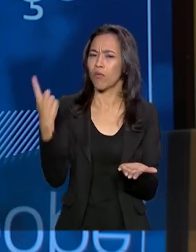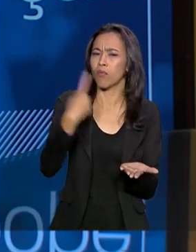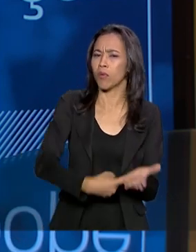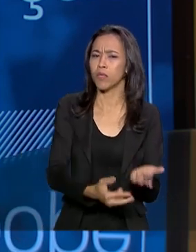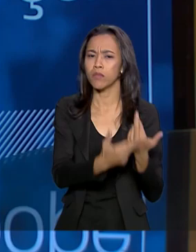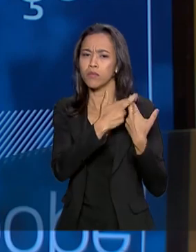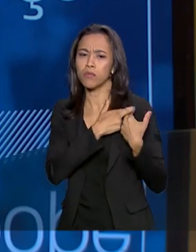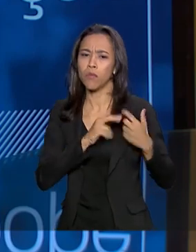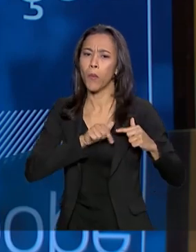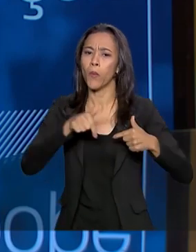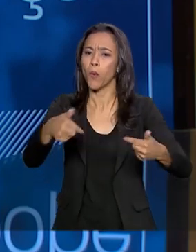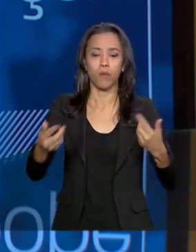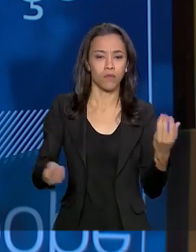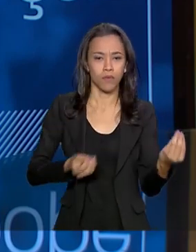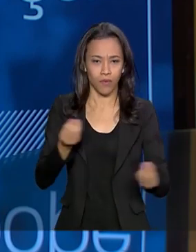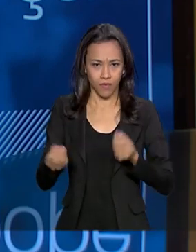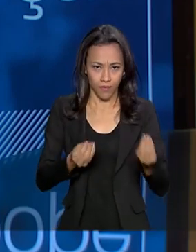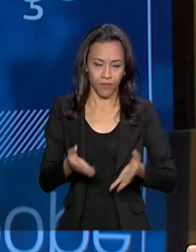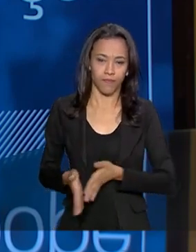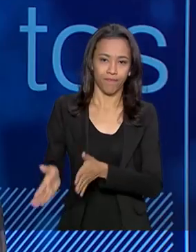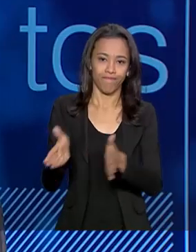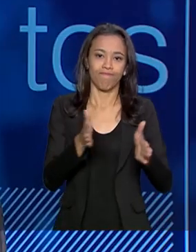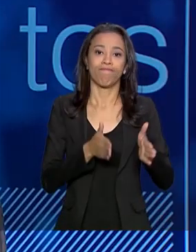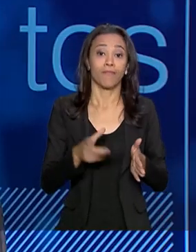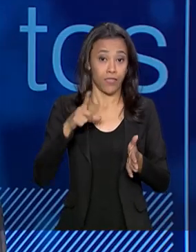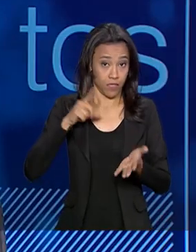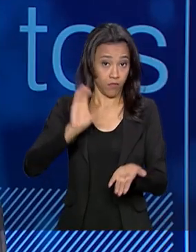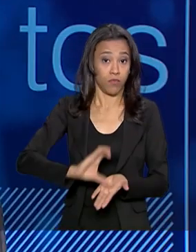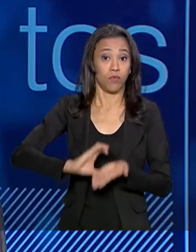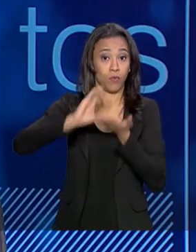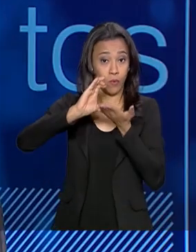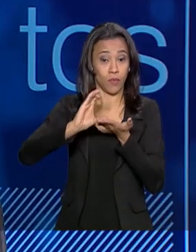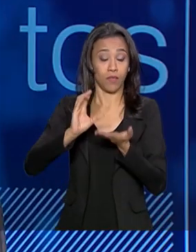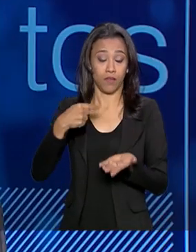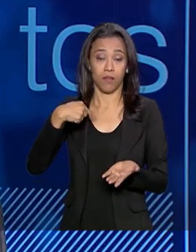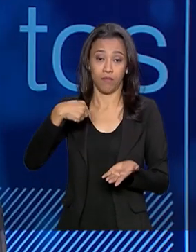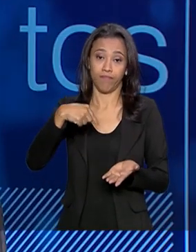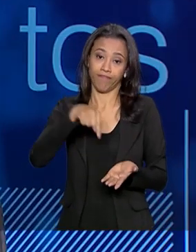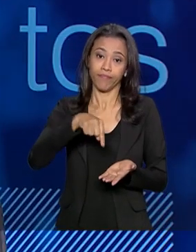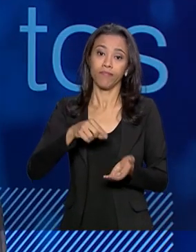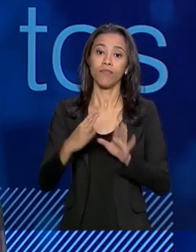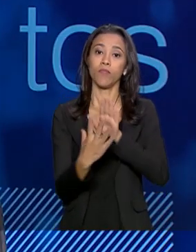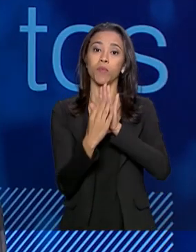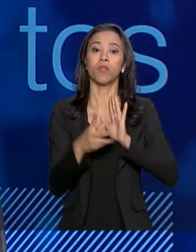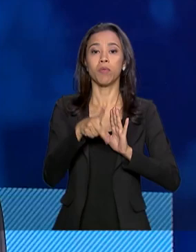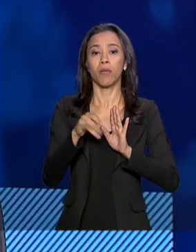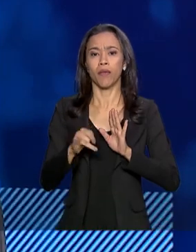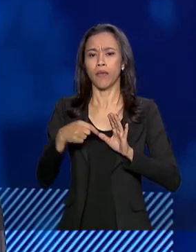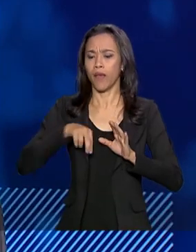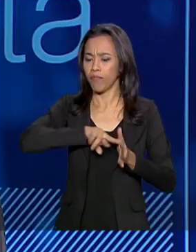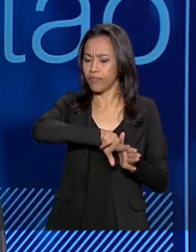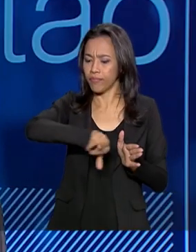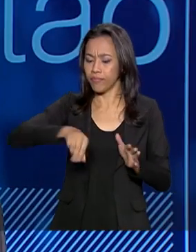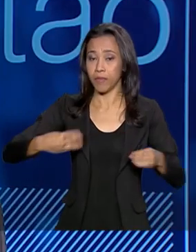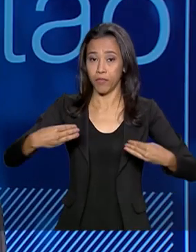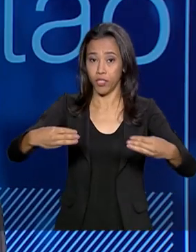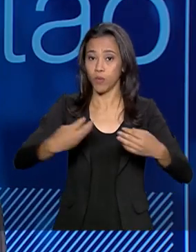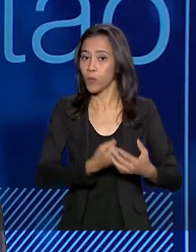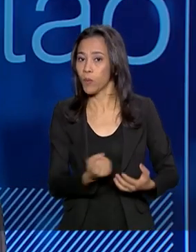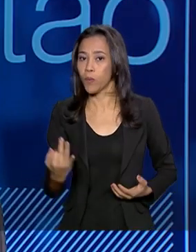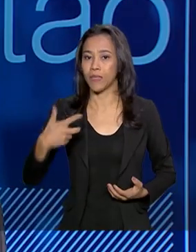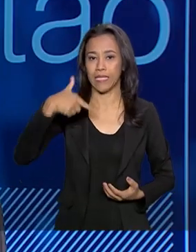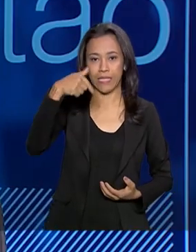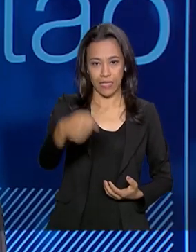atribuições dessas estruturas? Nós temos um conselho do Programa de Parceria de Investimentos, que é um conselho de ministros. Então, são sete